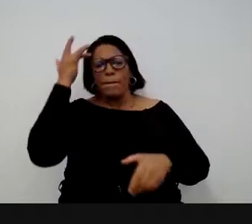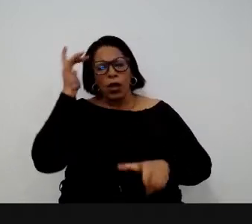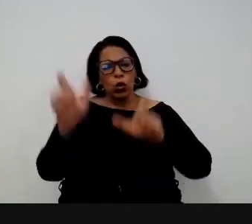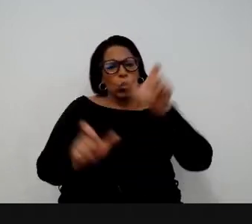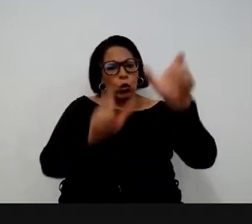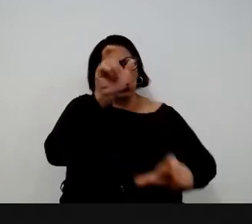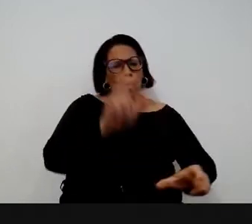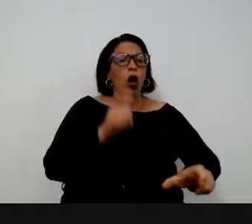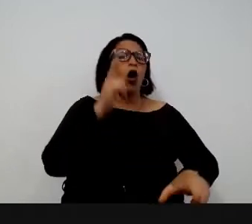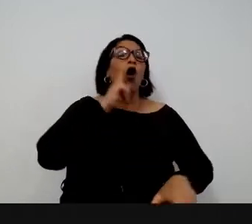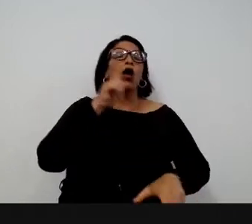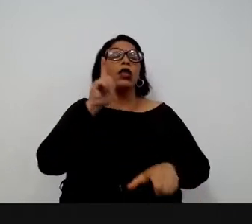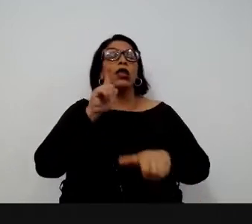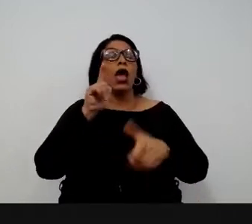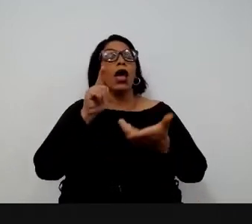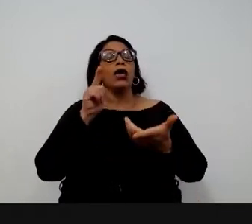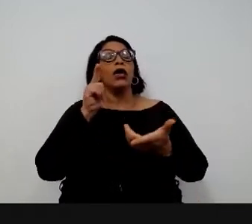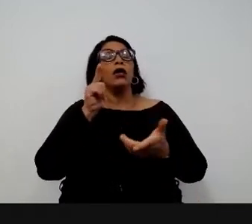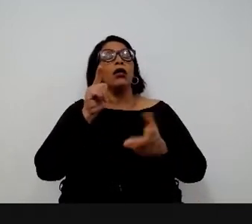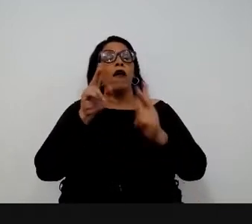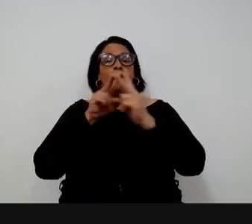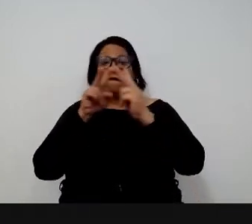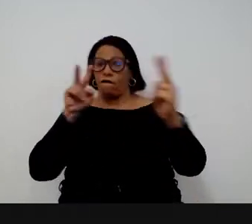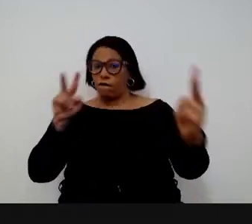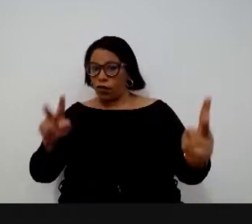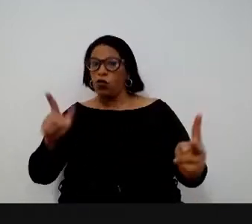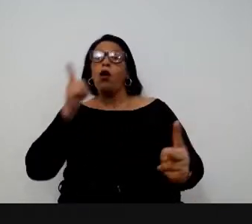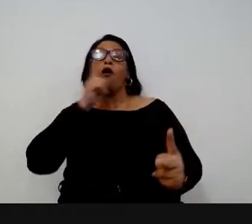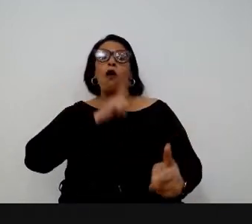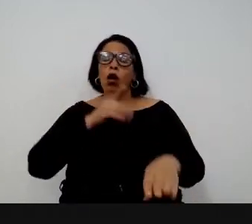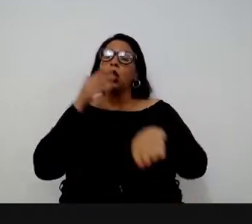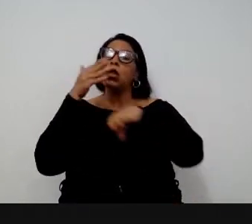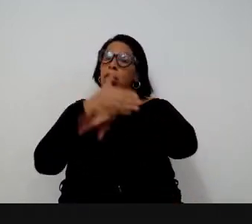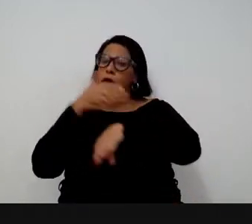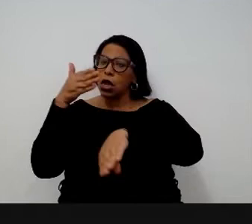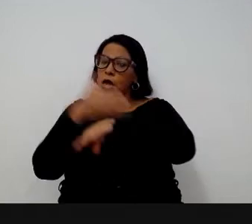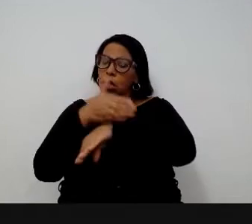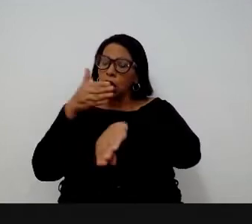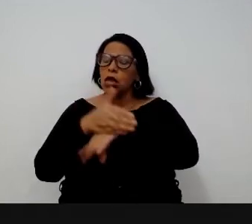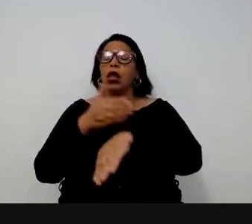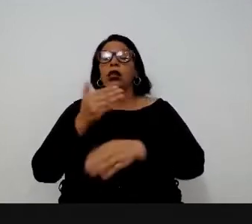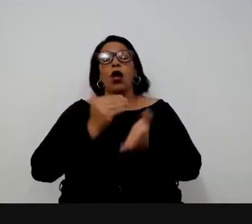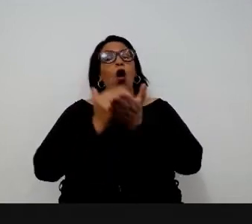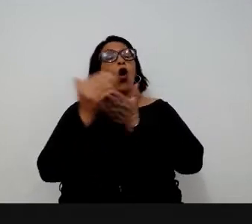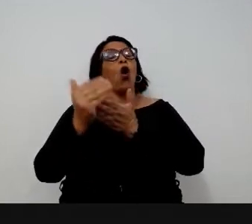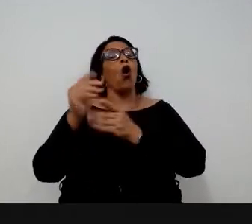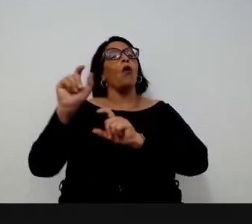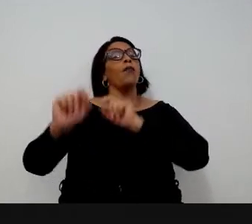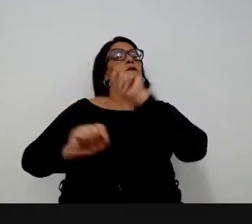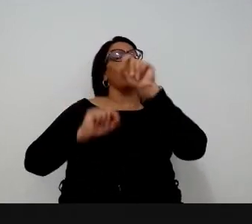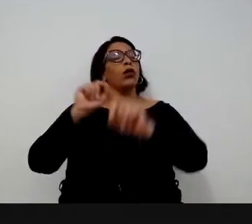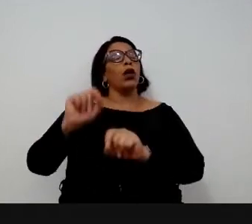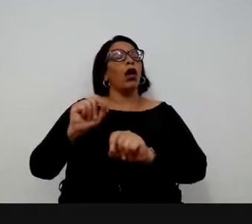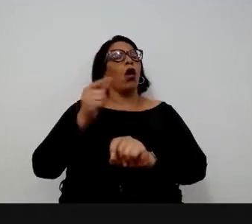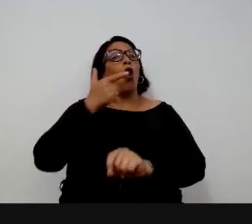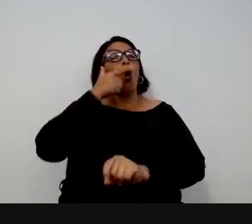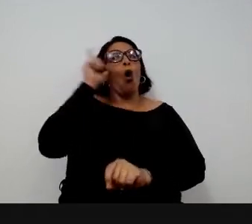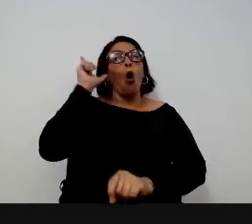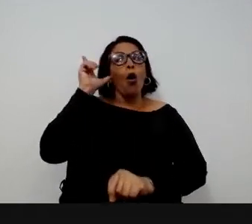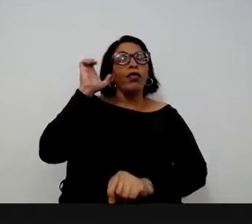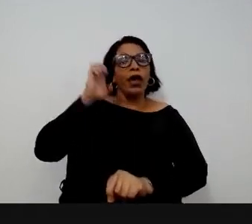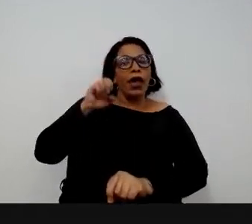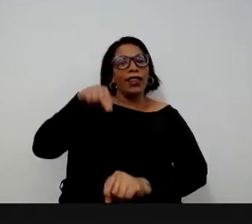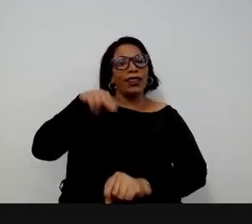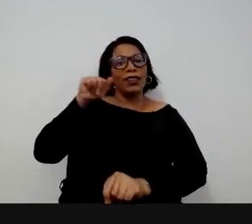num ambiente seguro, mas remoto. A gente já tem agora alguns Fellows. Estamos iniciando, iniciamos ontem,